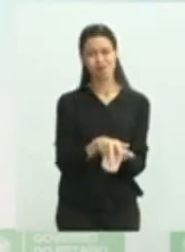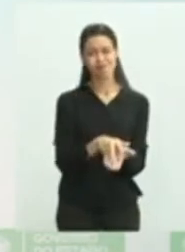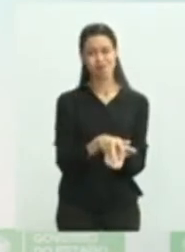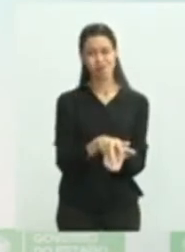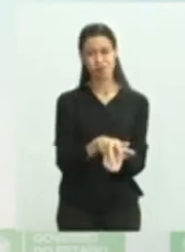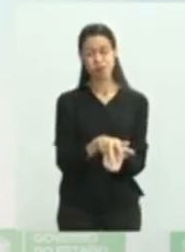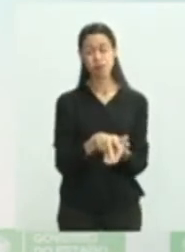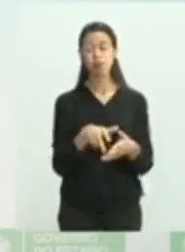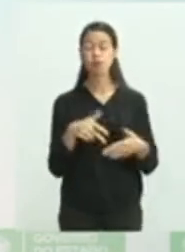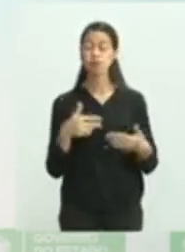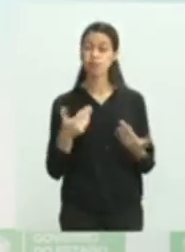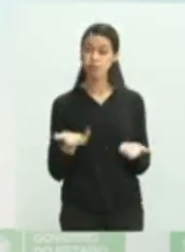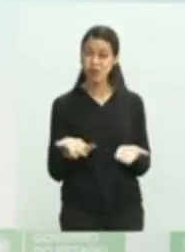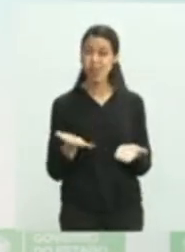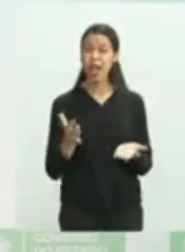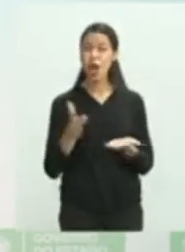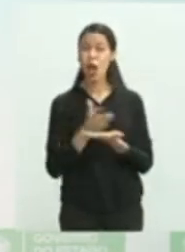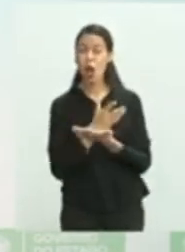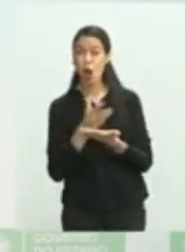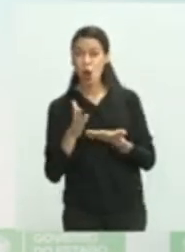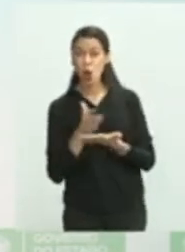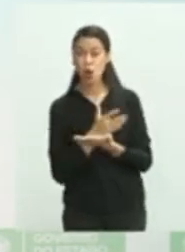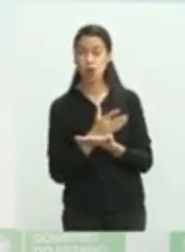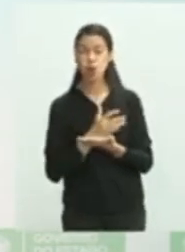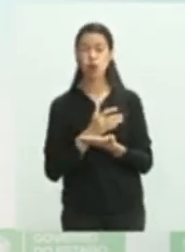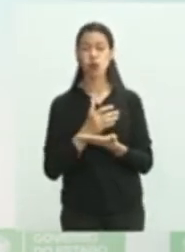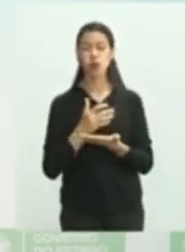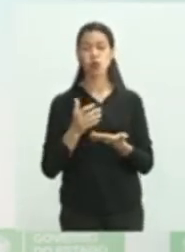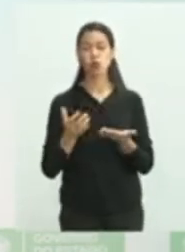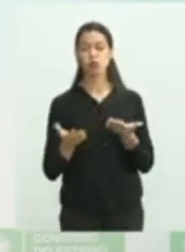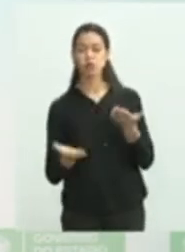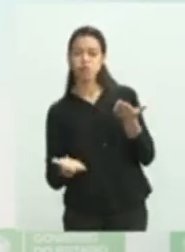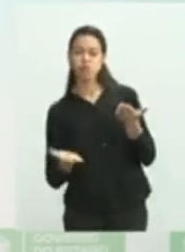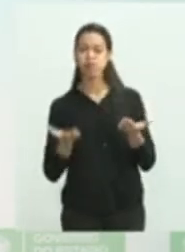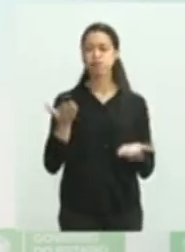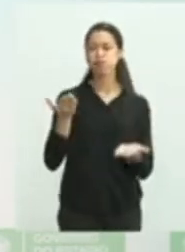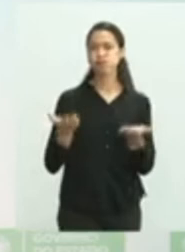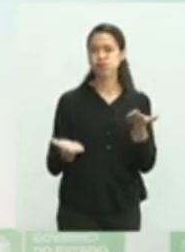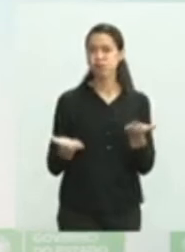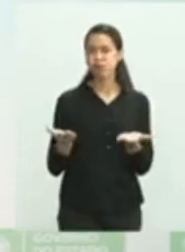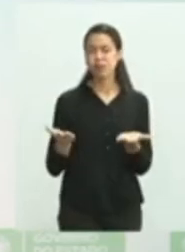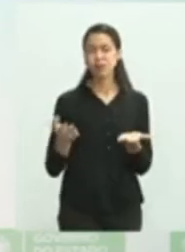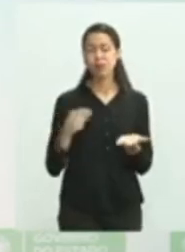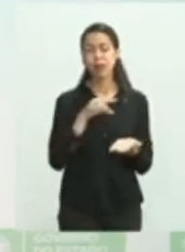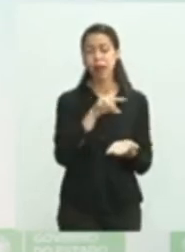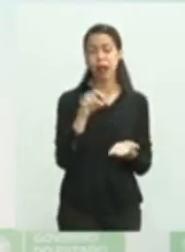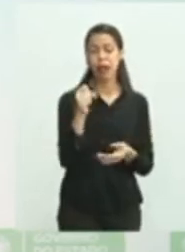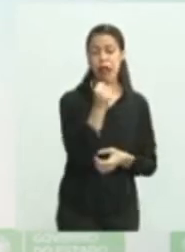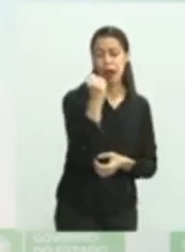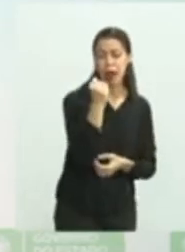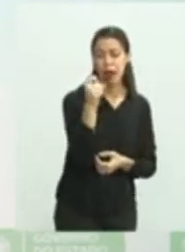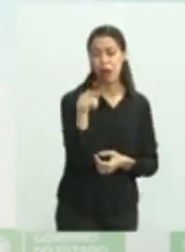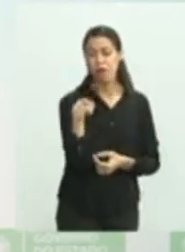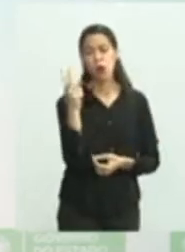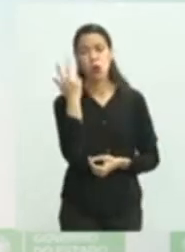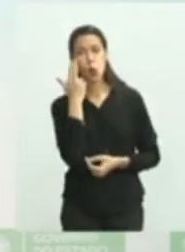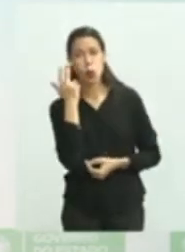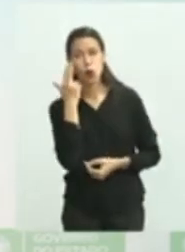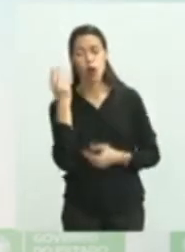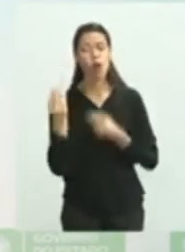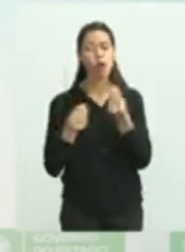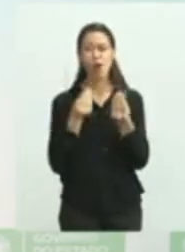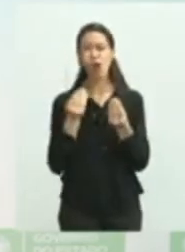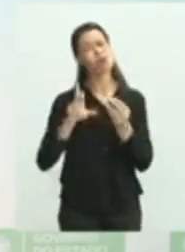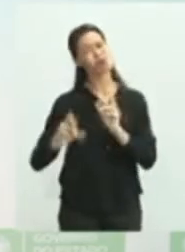que varia muito o estado de cada um desses pacientes. Amanhã nós vamos fazer também o quadro geral, aqueles